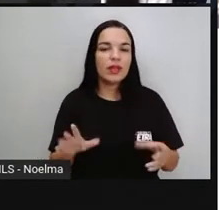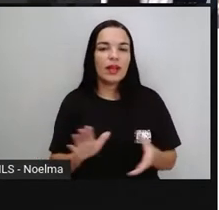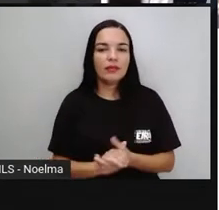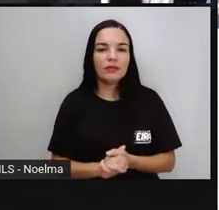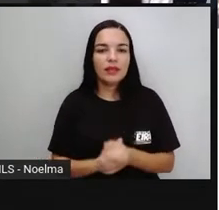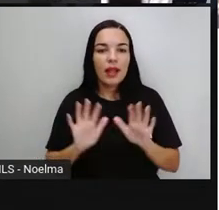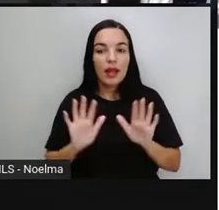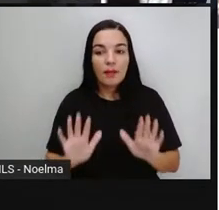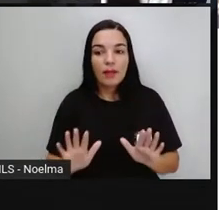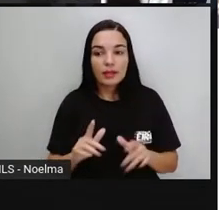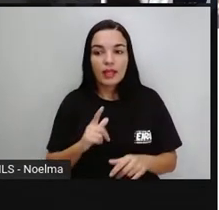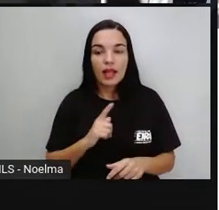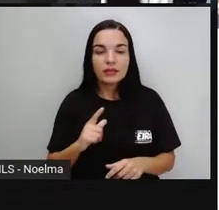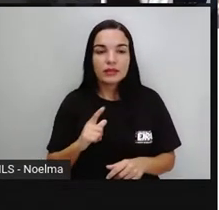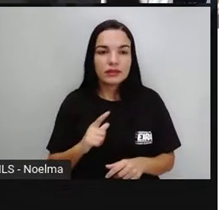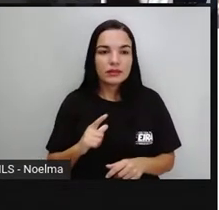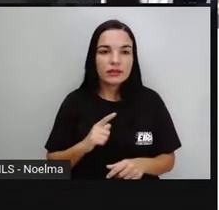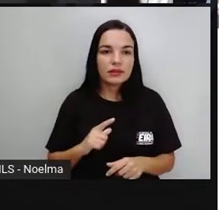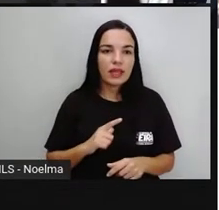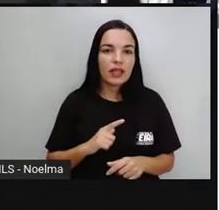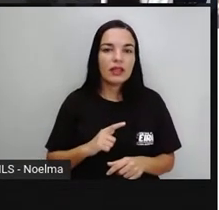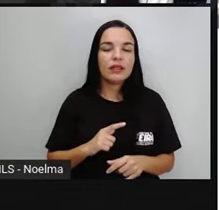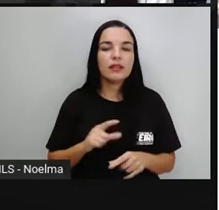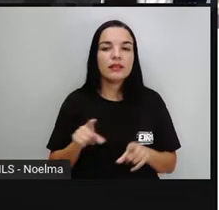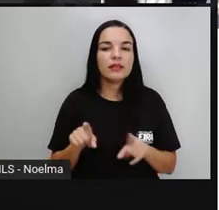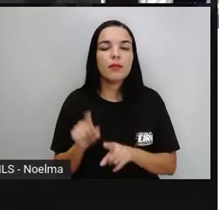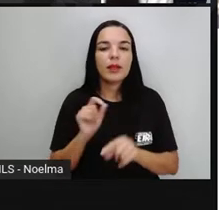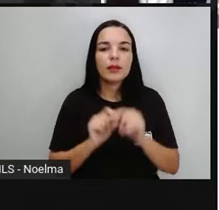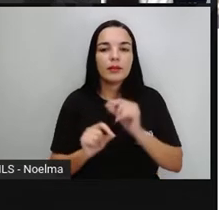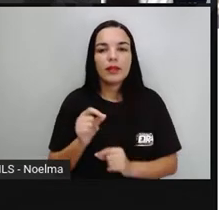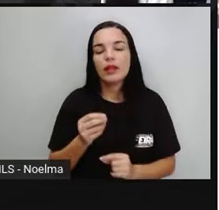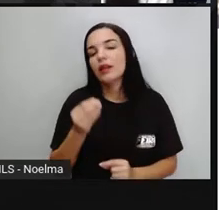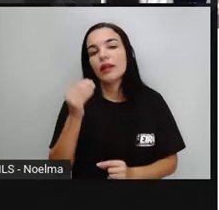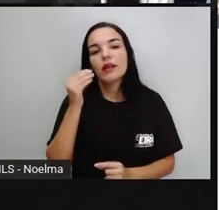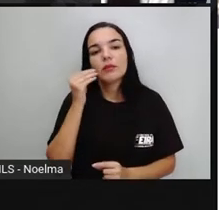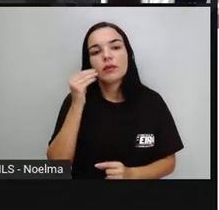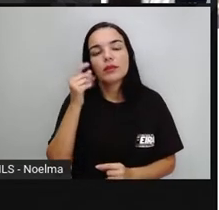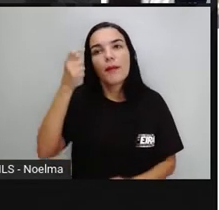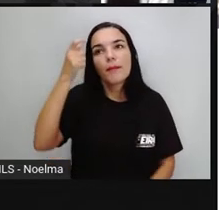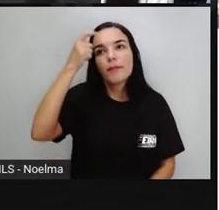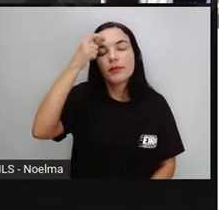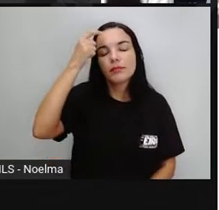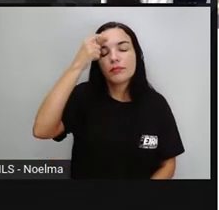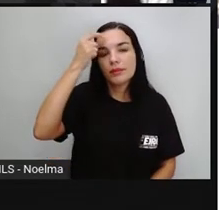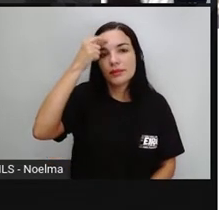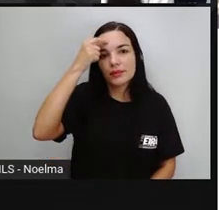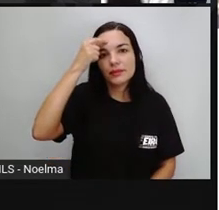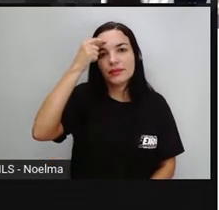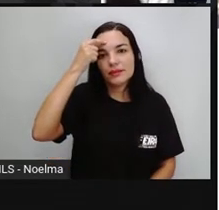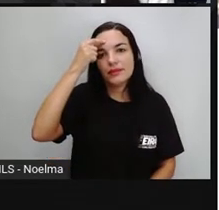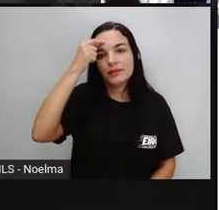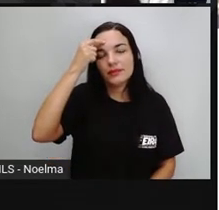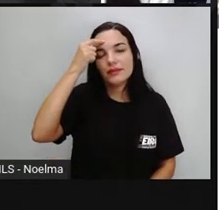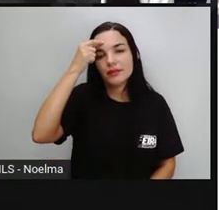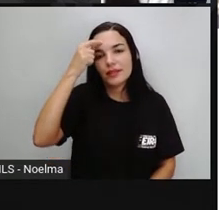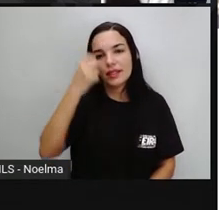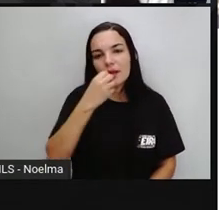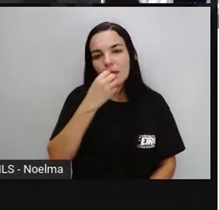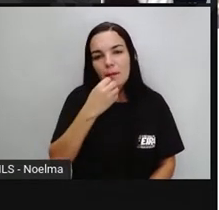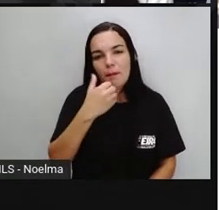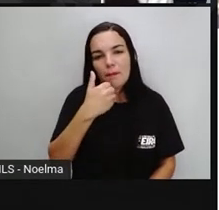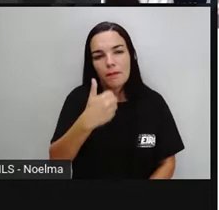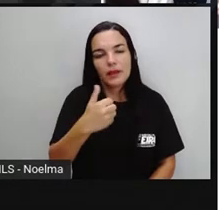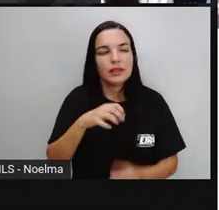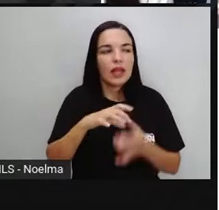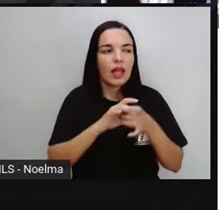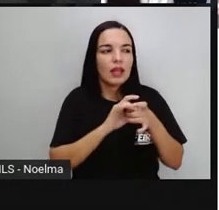correspondem aí a aspectos, a memórias, a bens que são